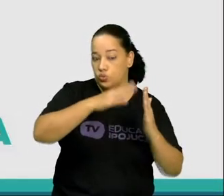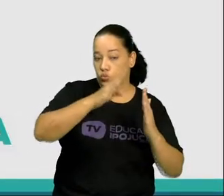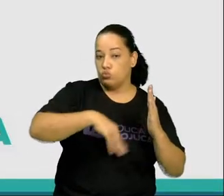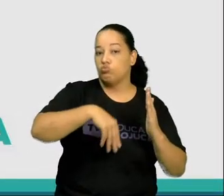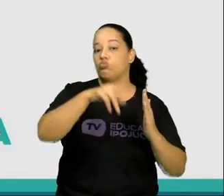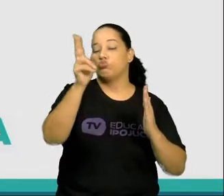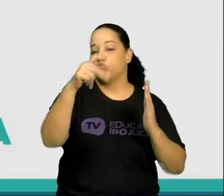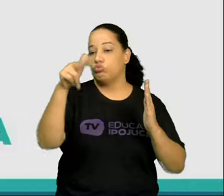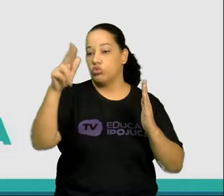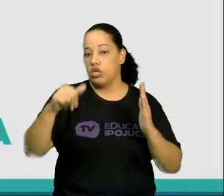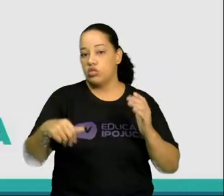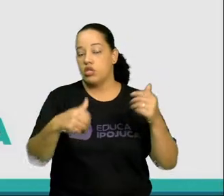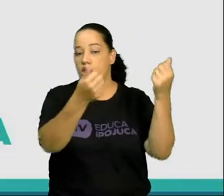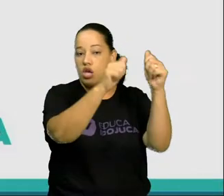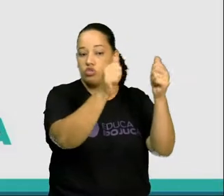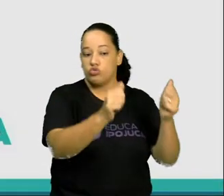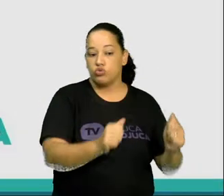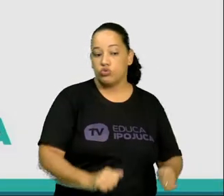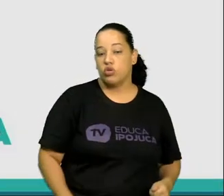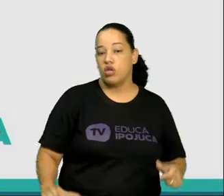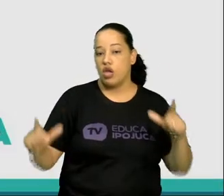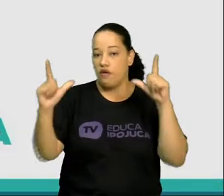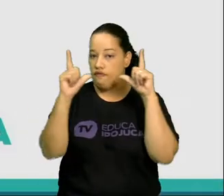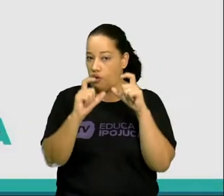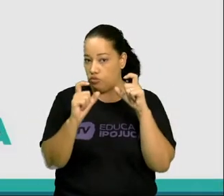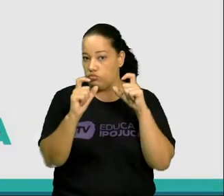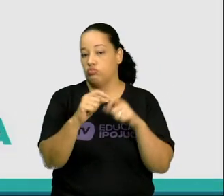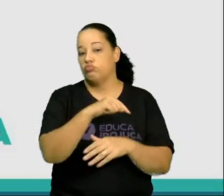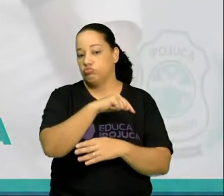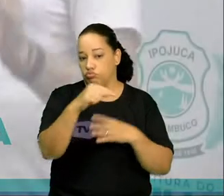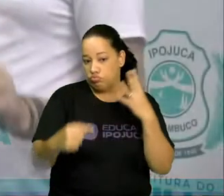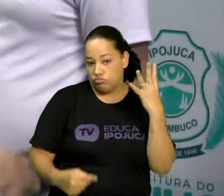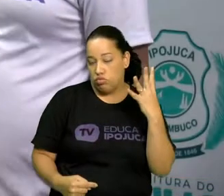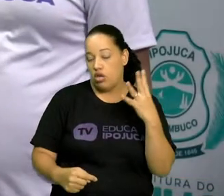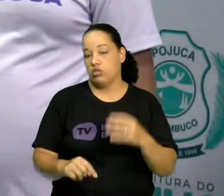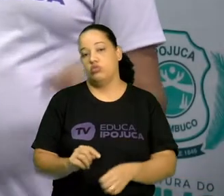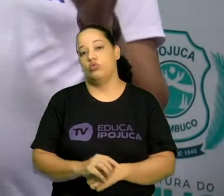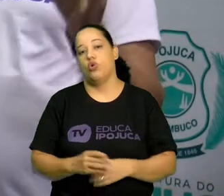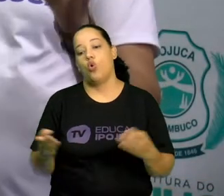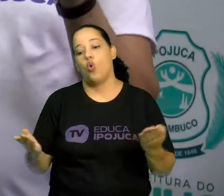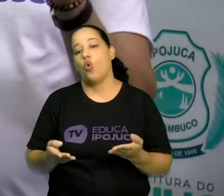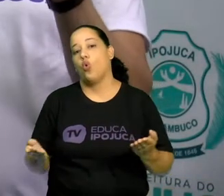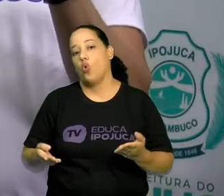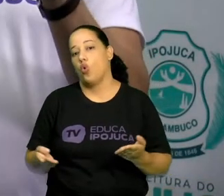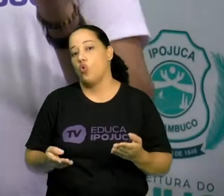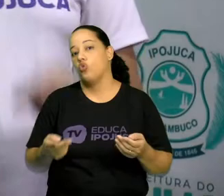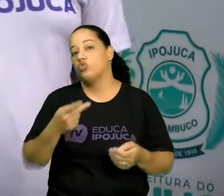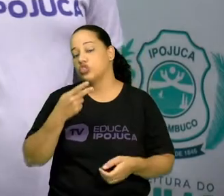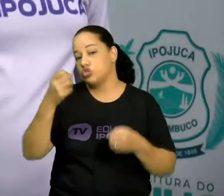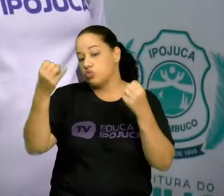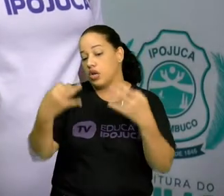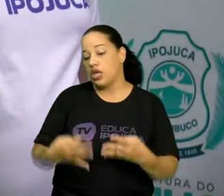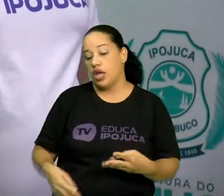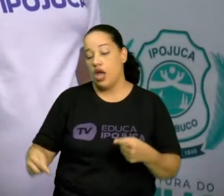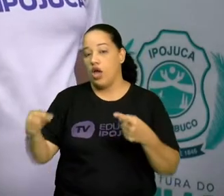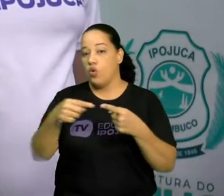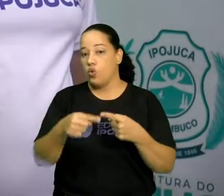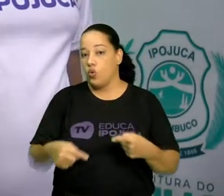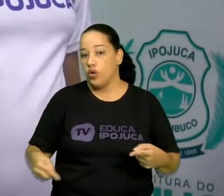a escultura e a fotografia. Hoje a gente vai falar sobre arquitetura.